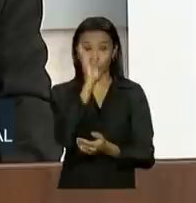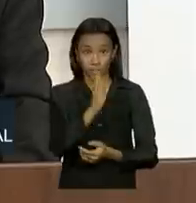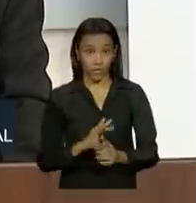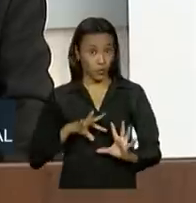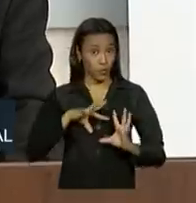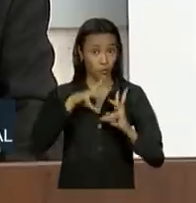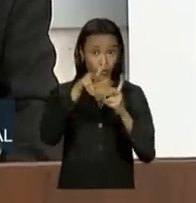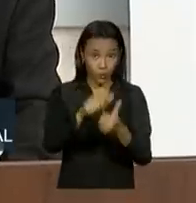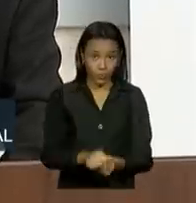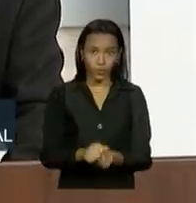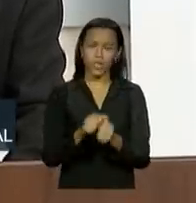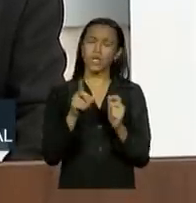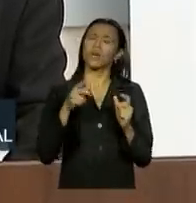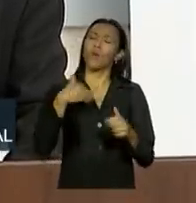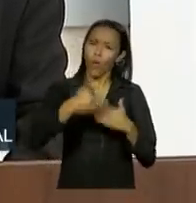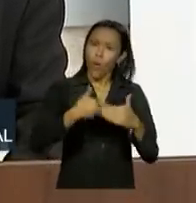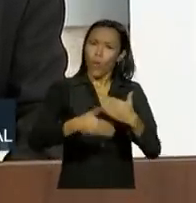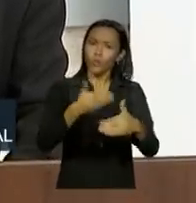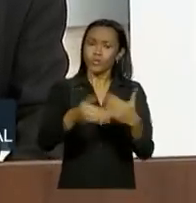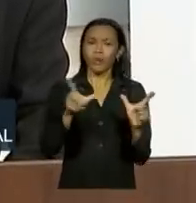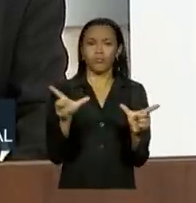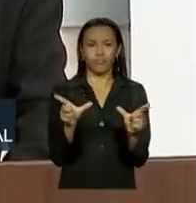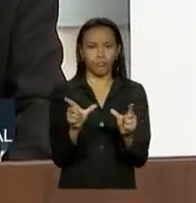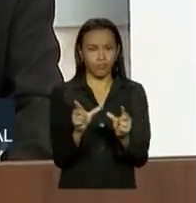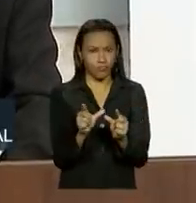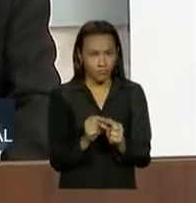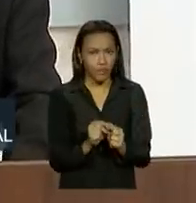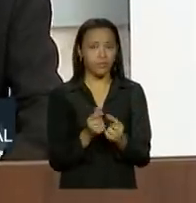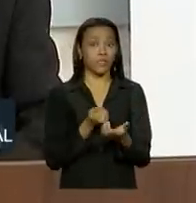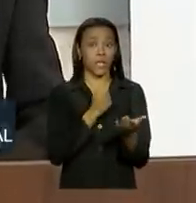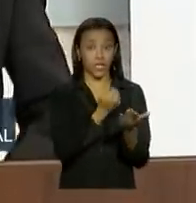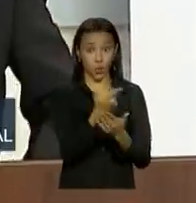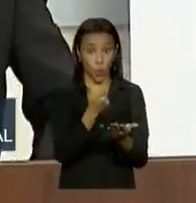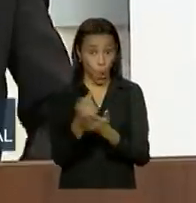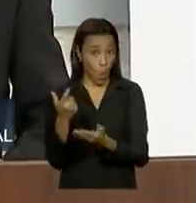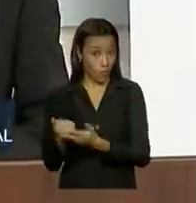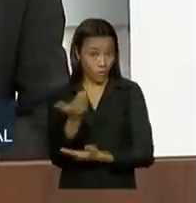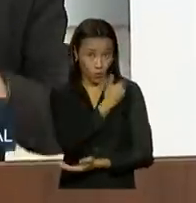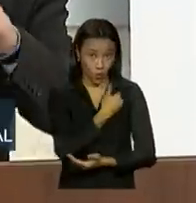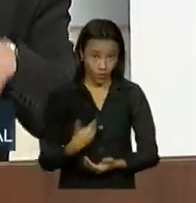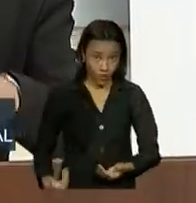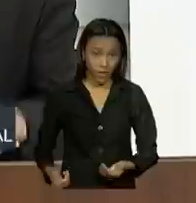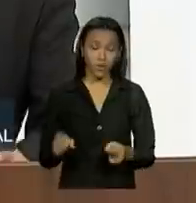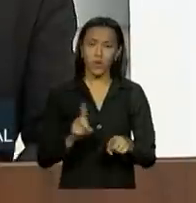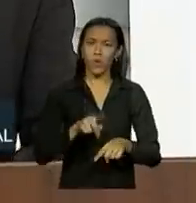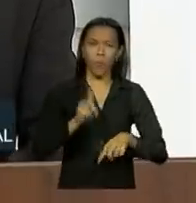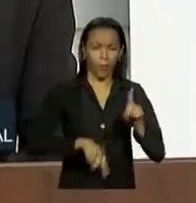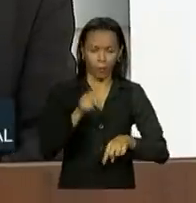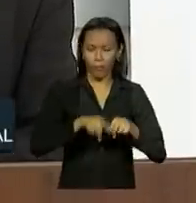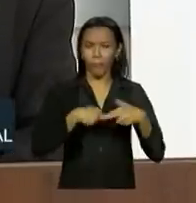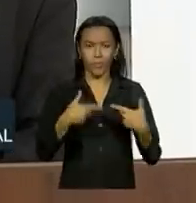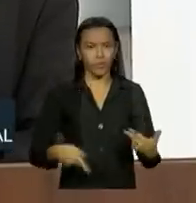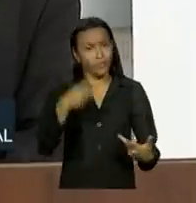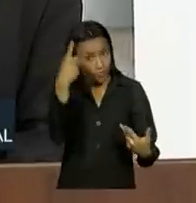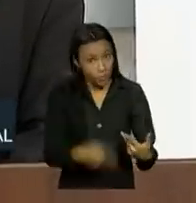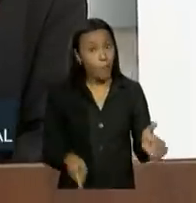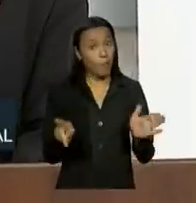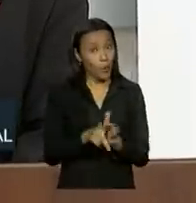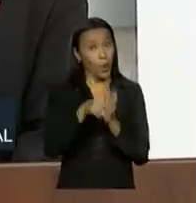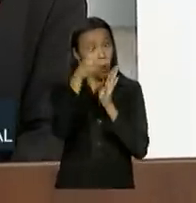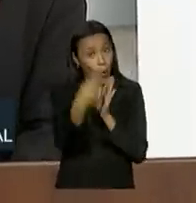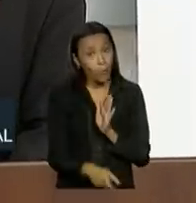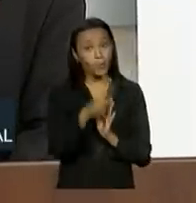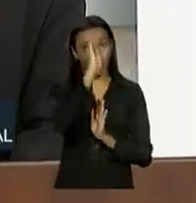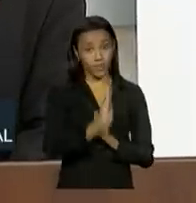Continuar o processo de redução do spread bancário, do aumento das compras governamentais com produtos de fabricação nacional e regional.